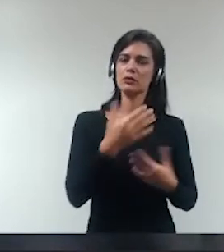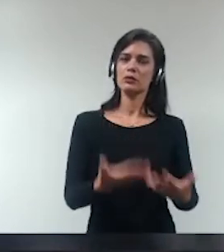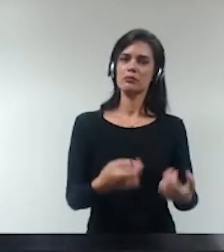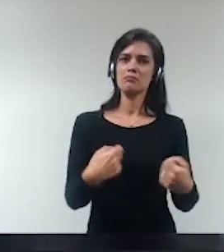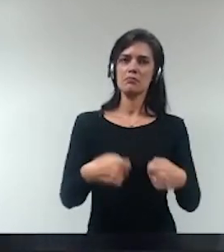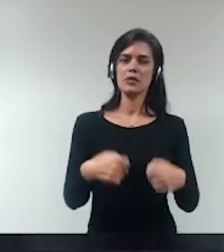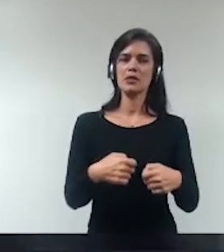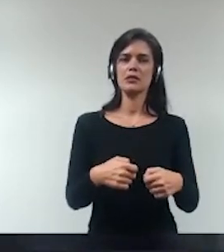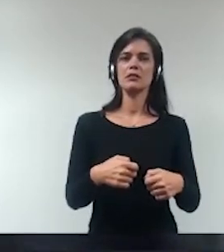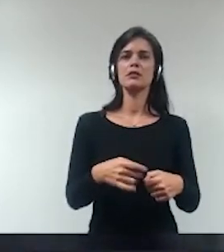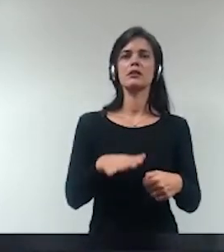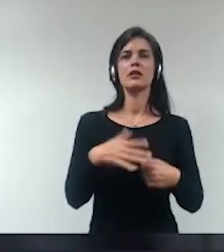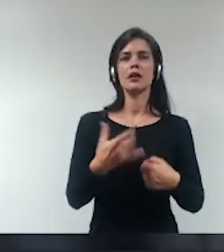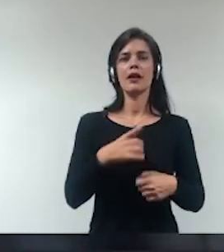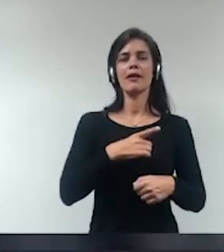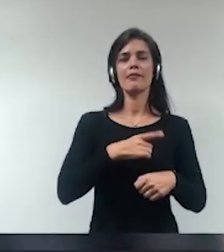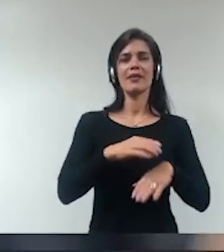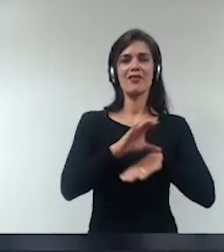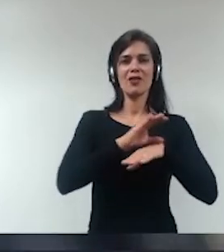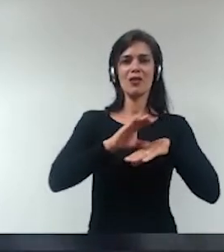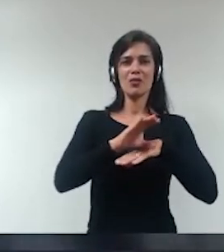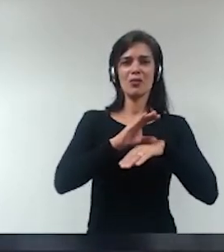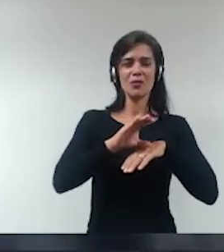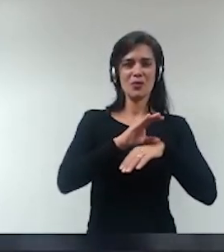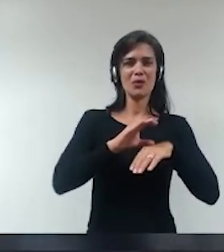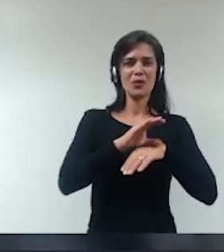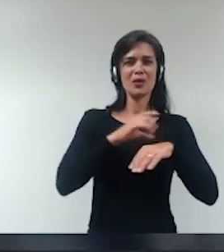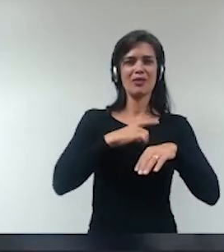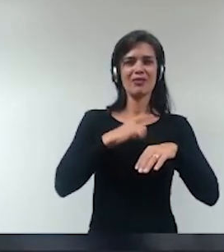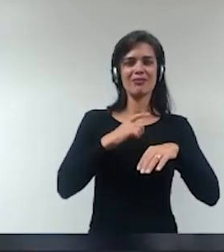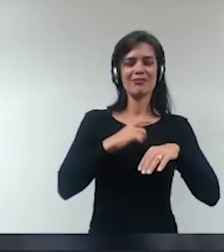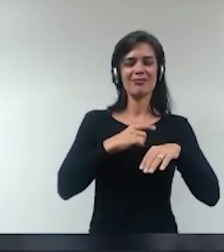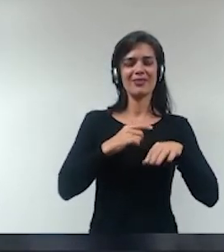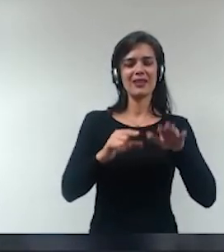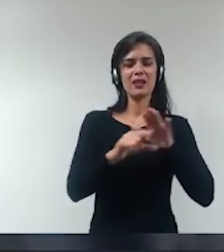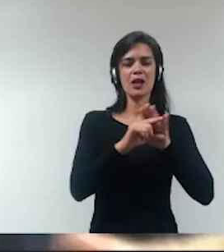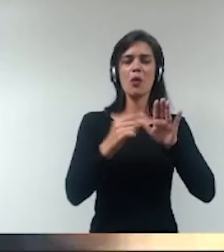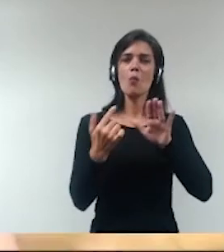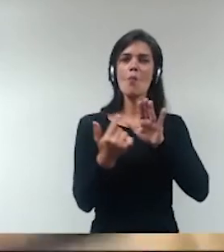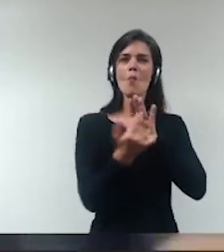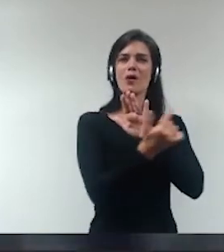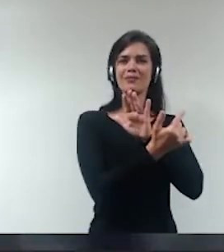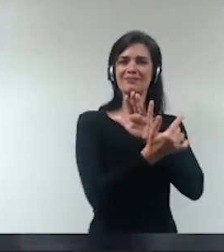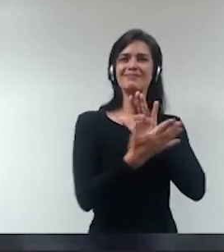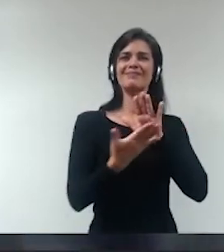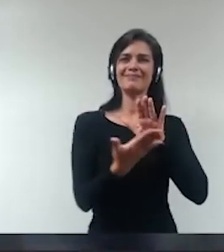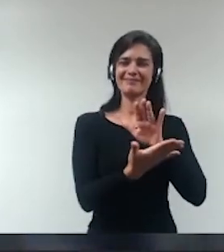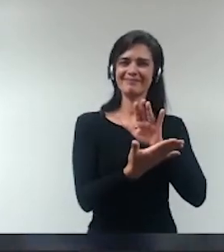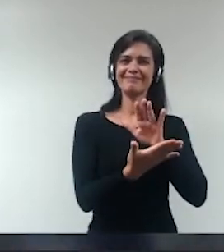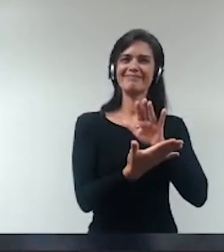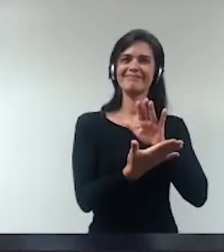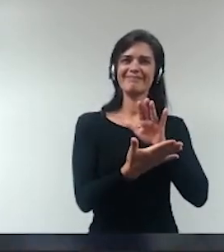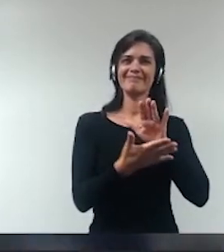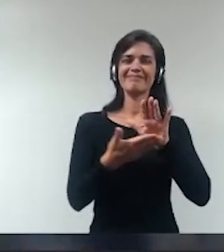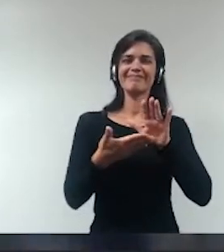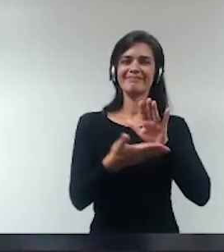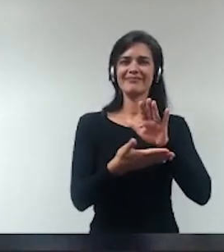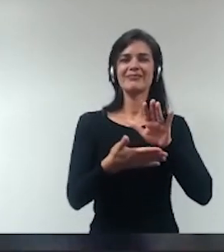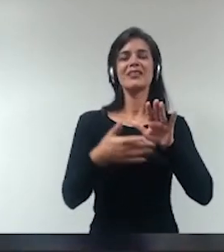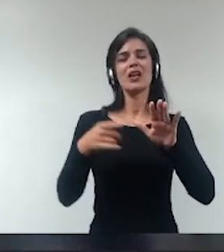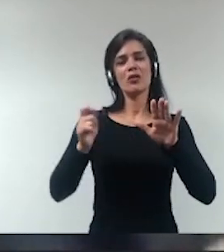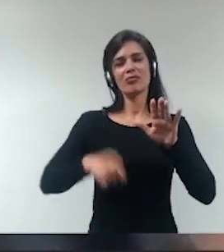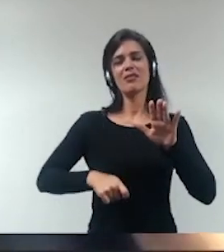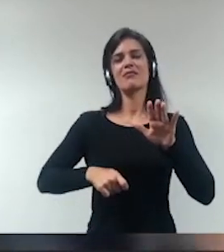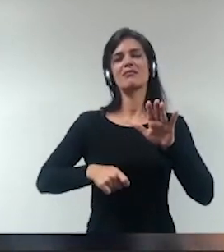da lacuna da Constituição Federal da omissão do Congresso Nacional em mais uma de suas inserções